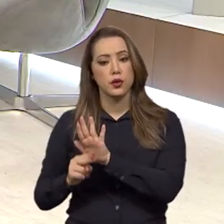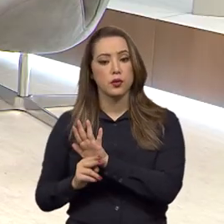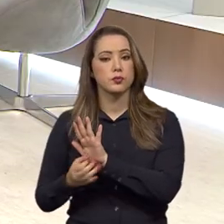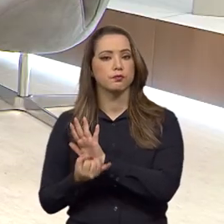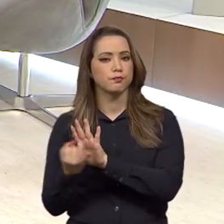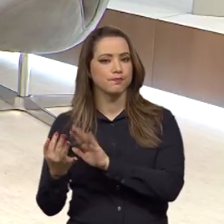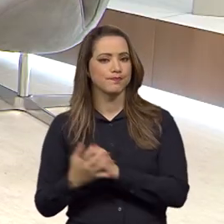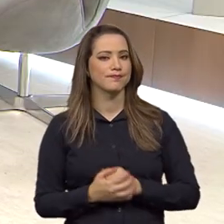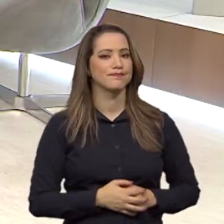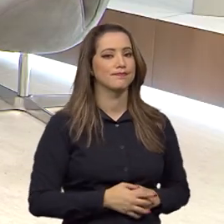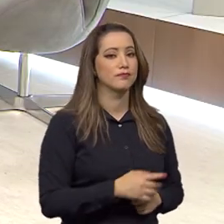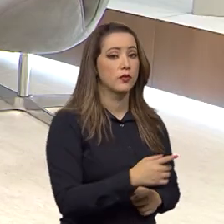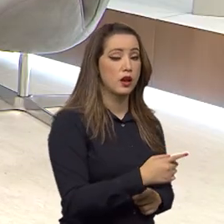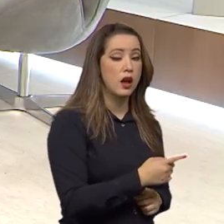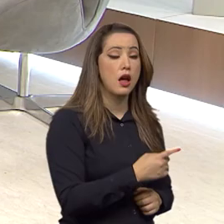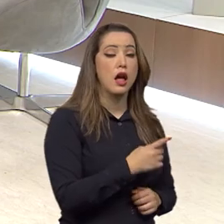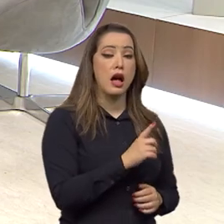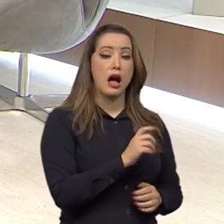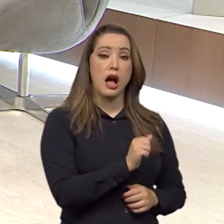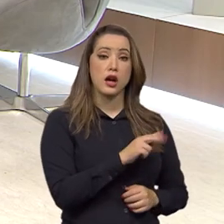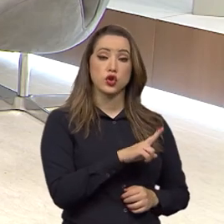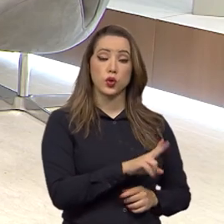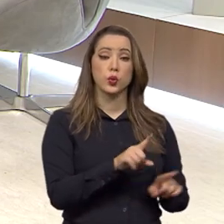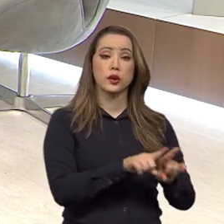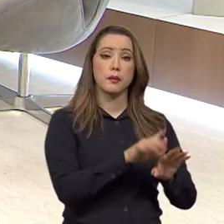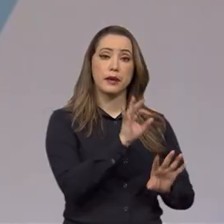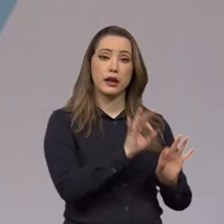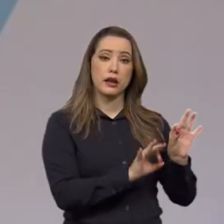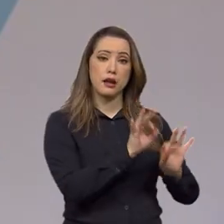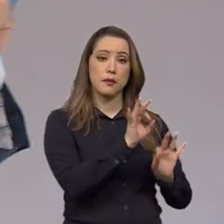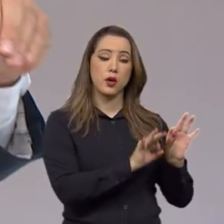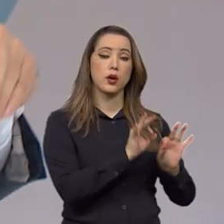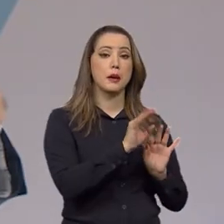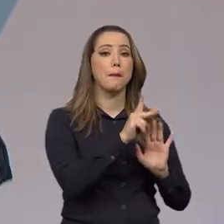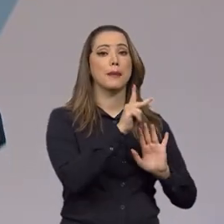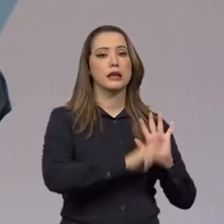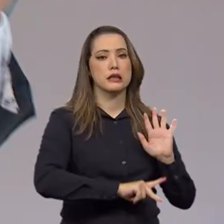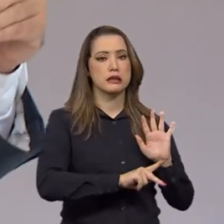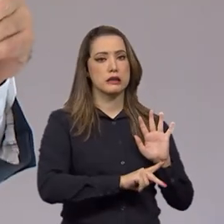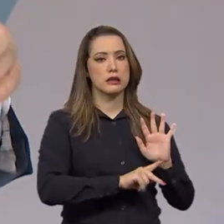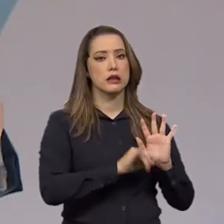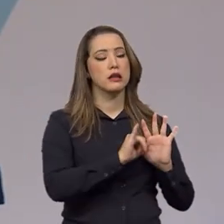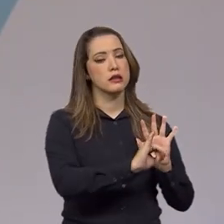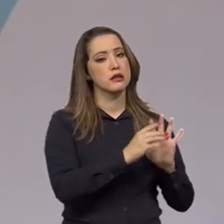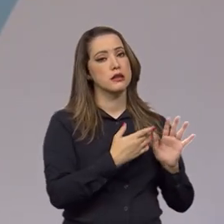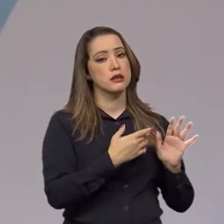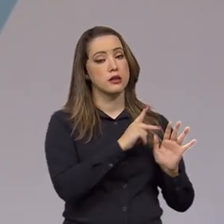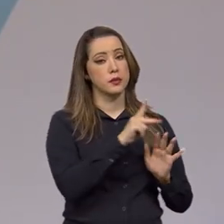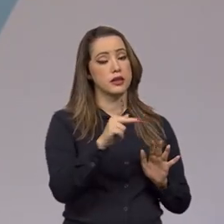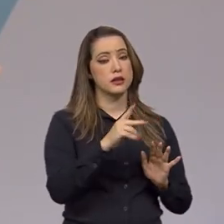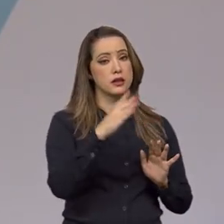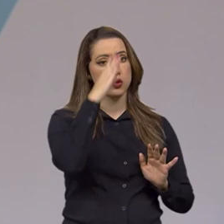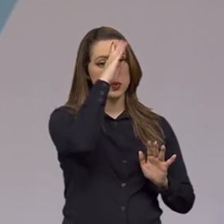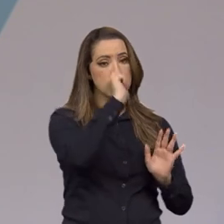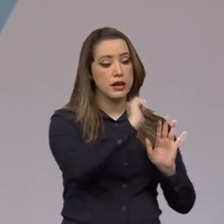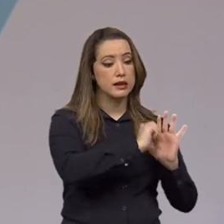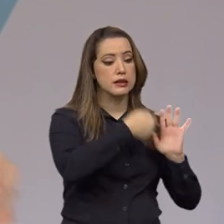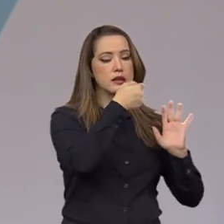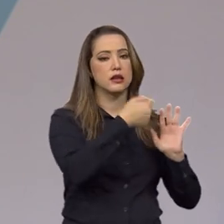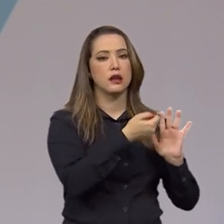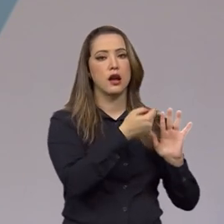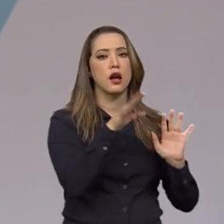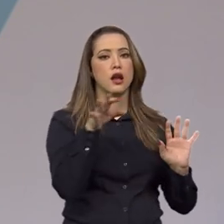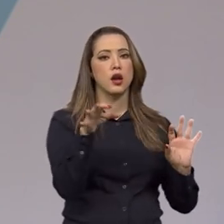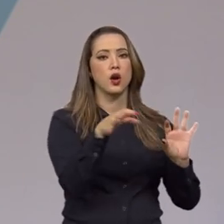elaborar pareceres que se forem ratificados pelo presidente da república, eles acabam tendo um efeito vinculante para todo o gestor